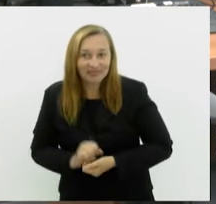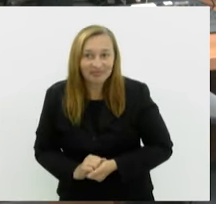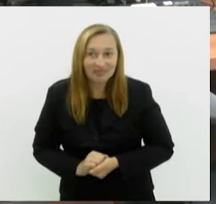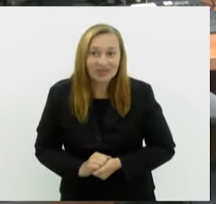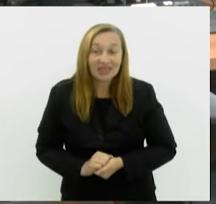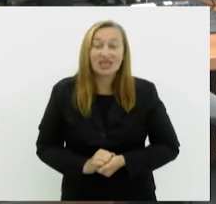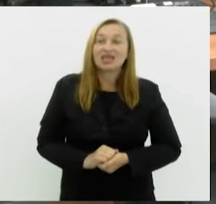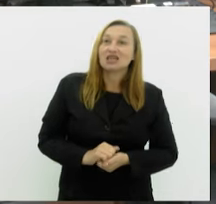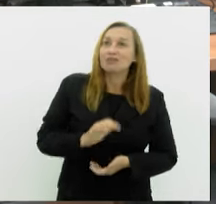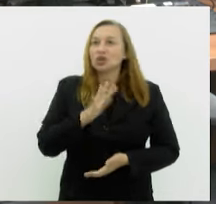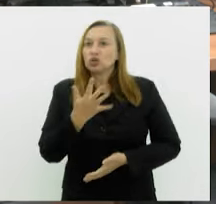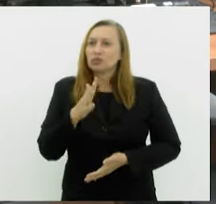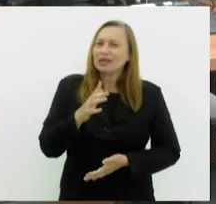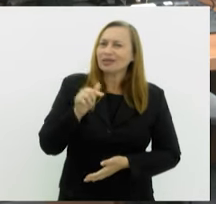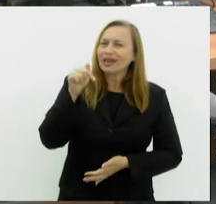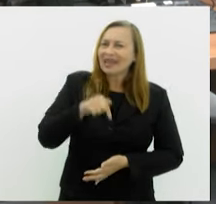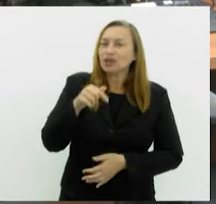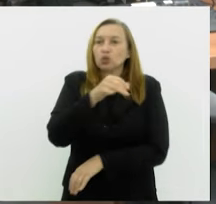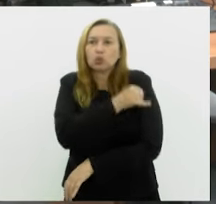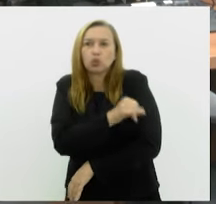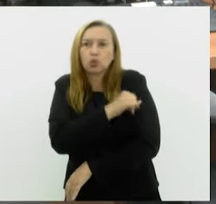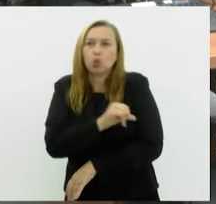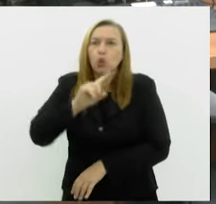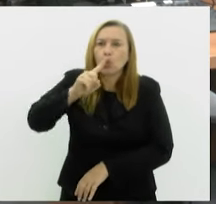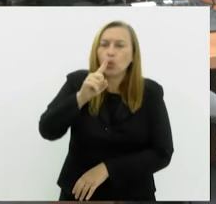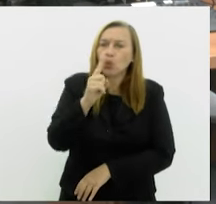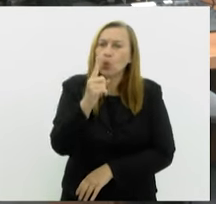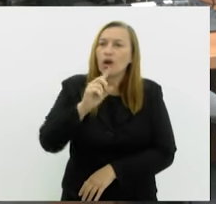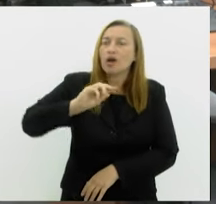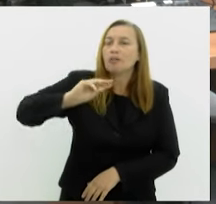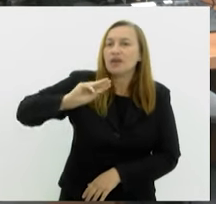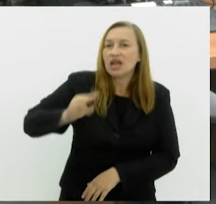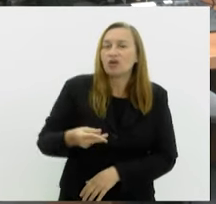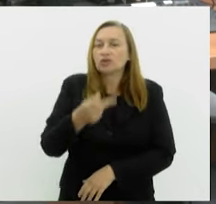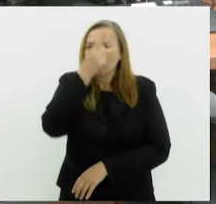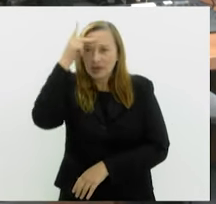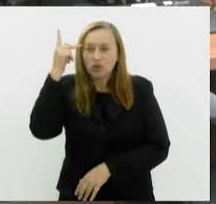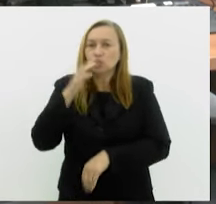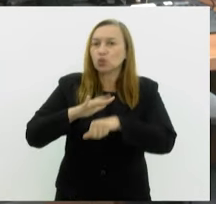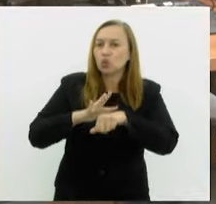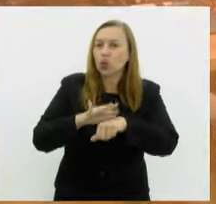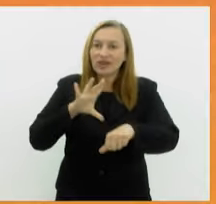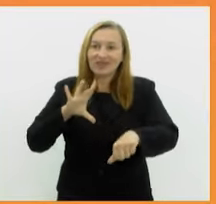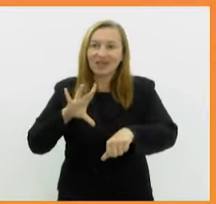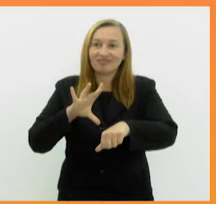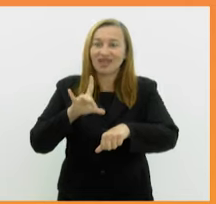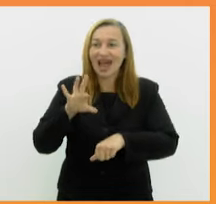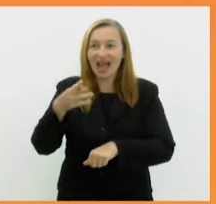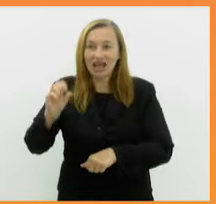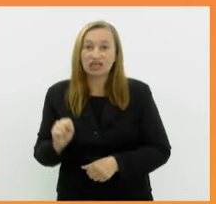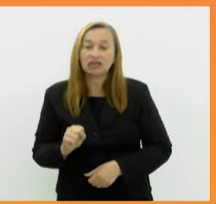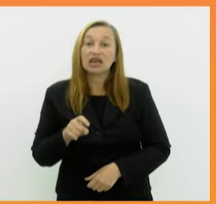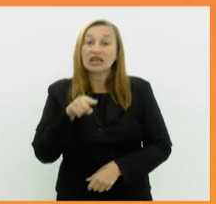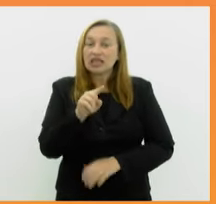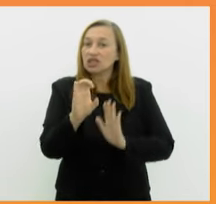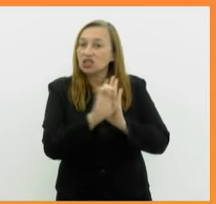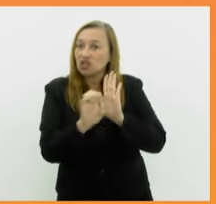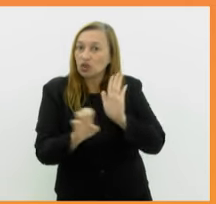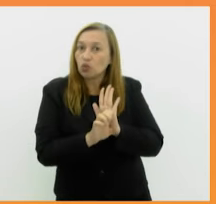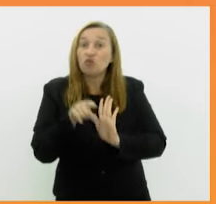A estimativa é que aqui no Estado do Rio de Janeiro tenha um milhão de pessoas com doenças raras. Nesse Estatuto,